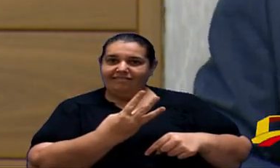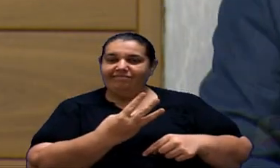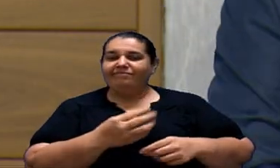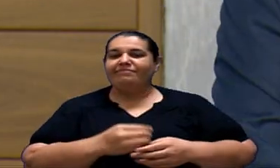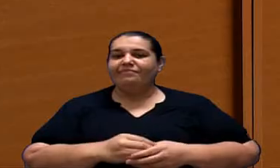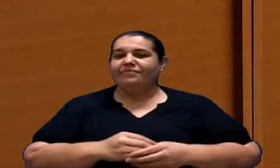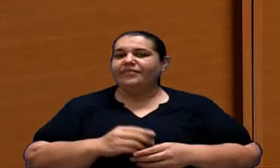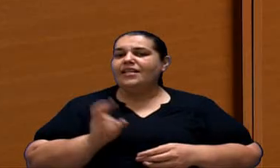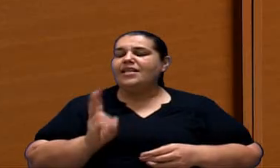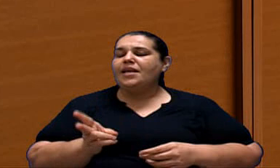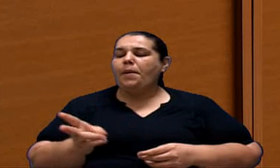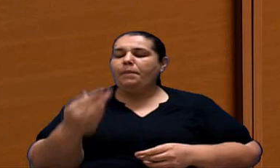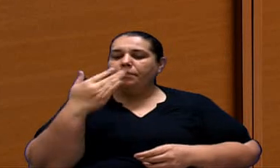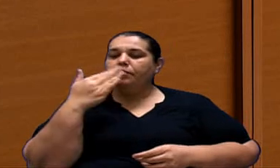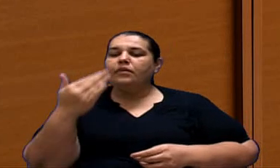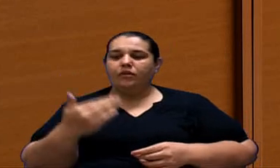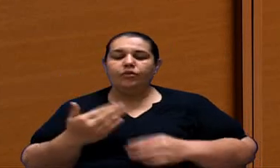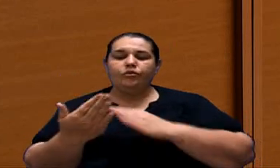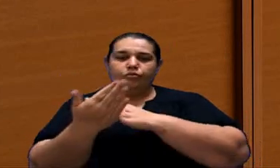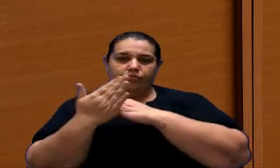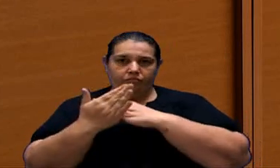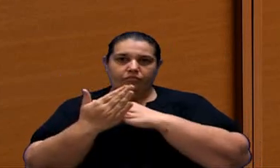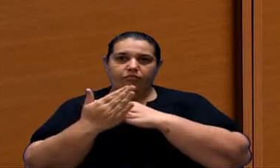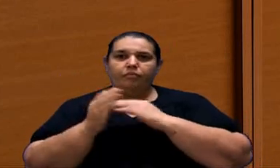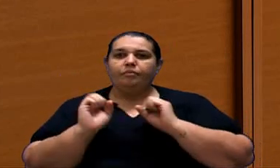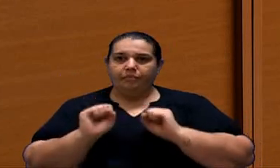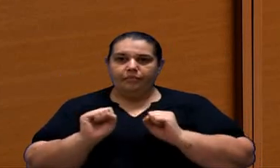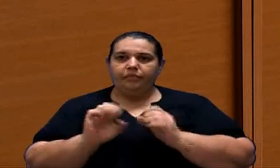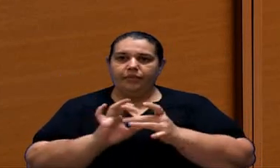conte com esse vereador sempre vocês todos